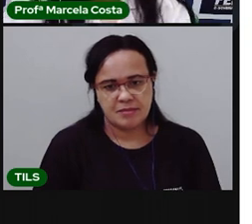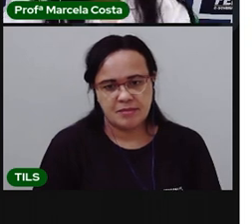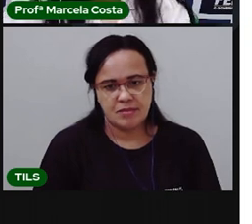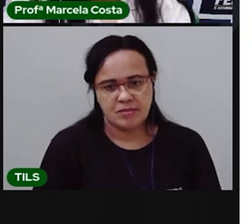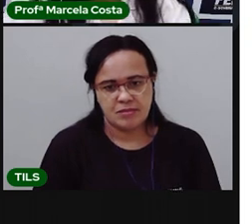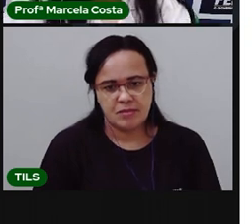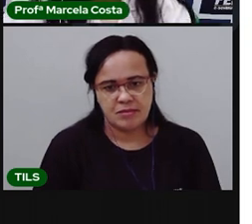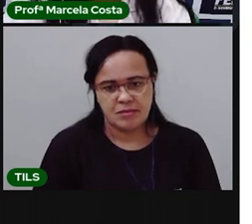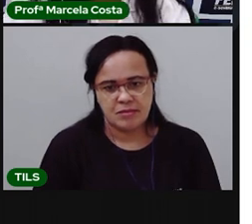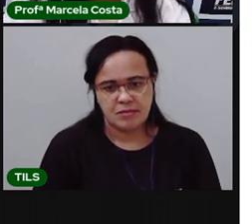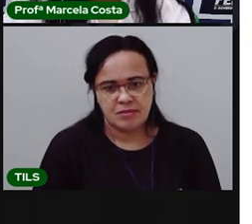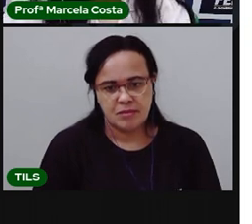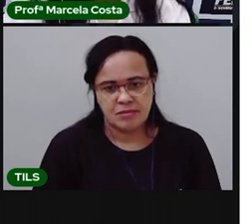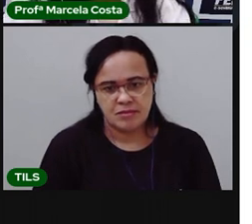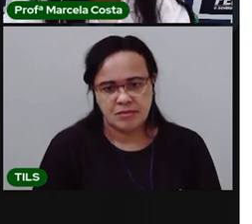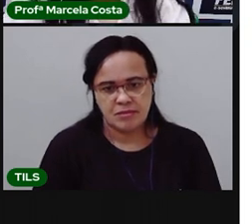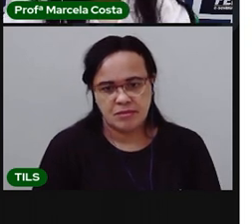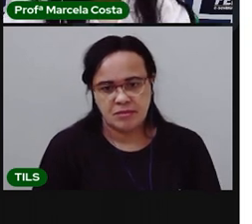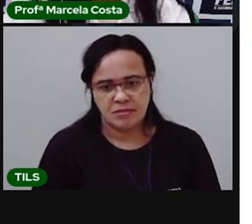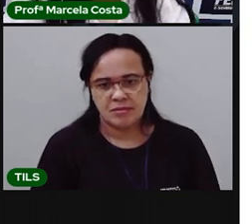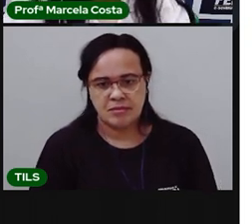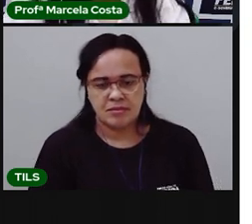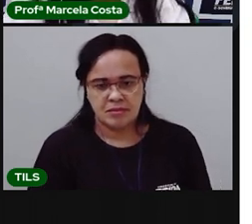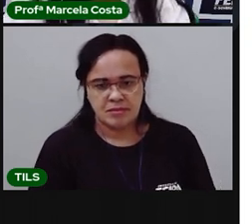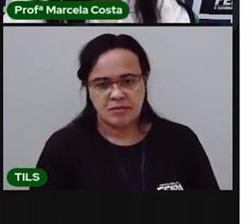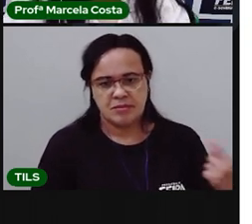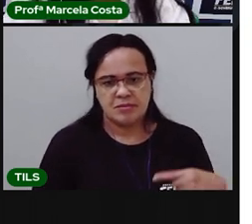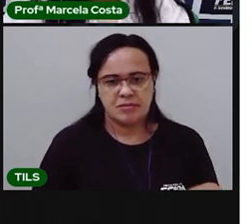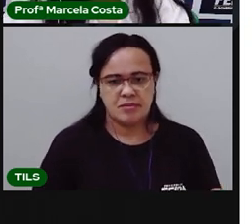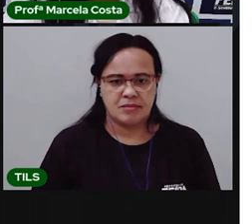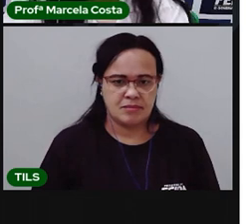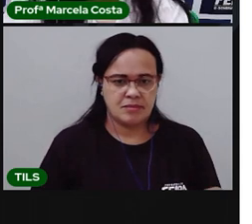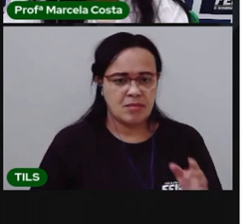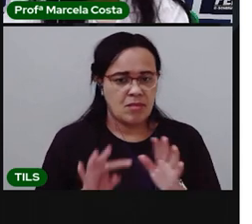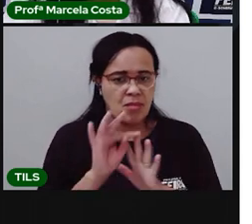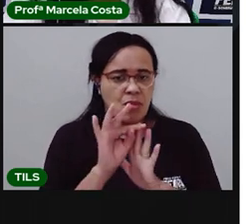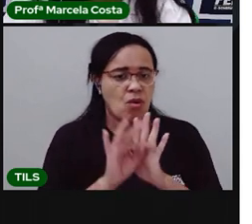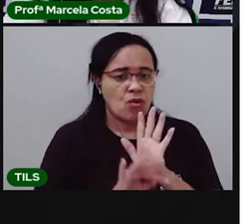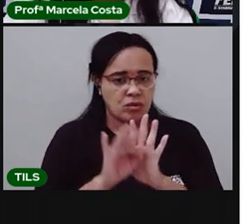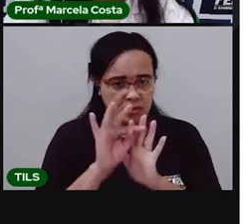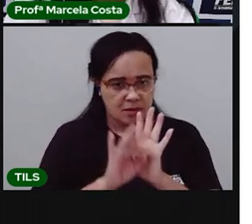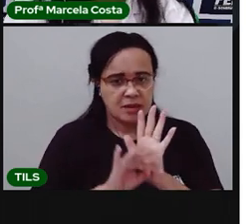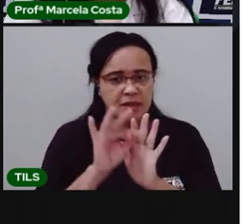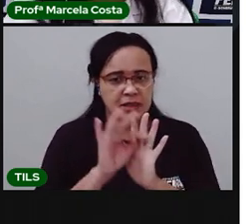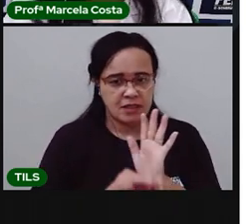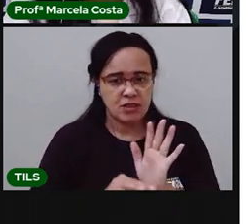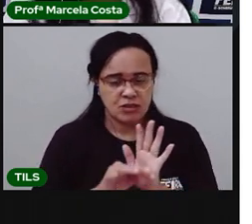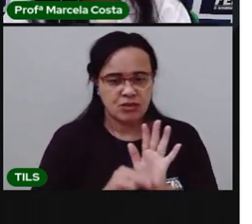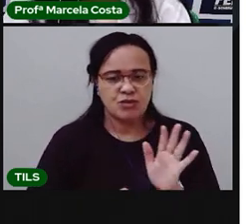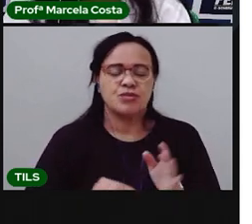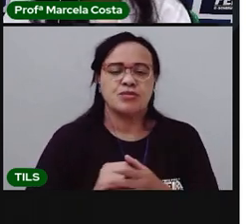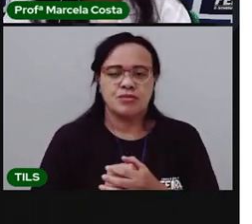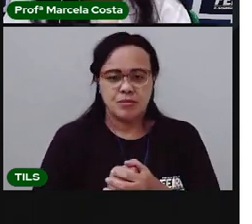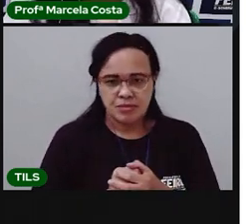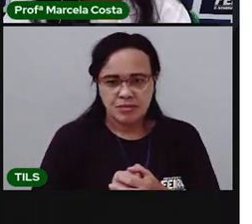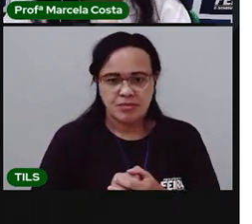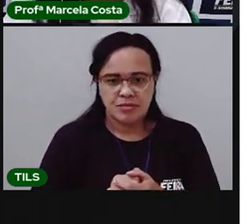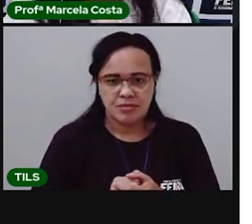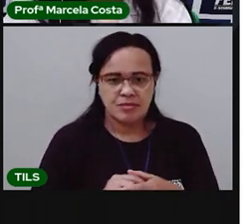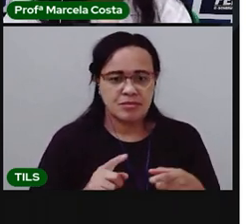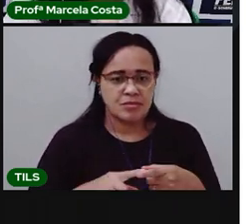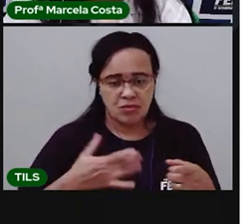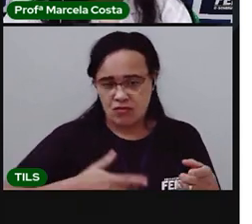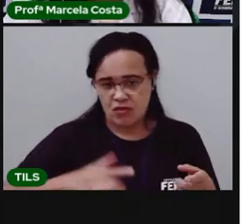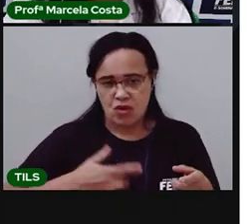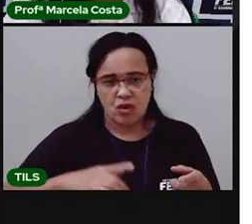Aí vem. Rota. Eu bem disse, risse, que não bulisse, risse, no violão,